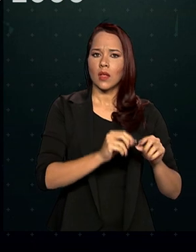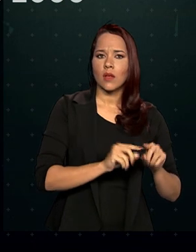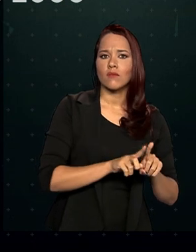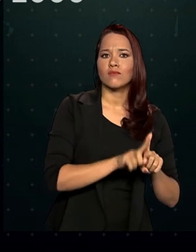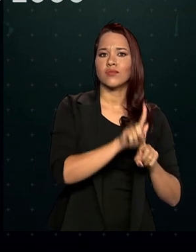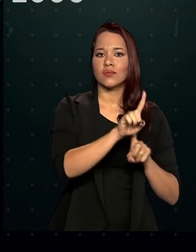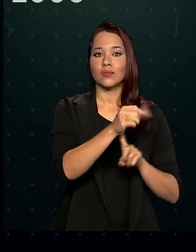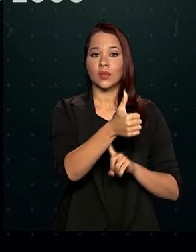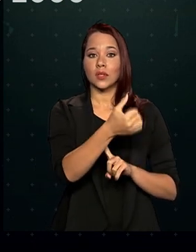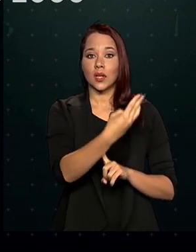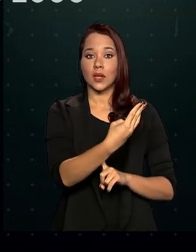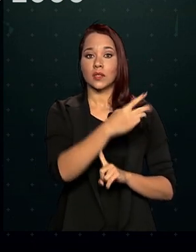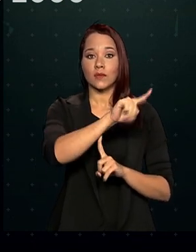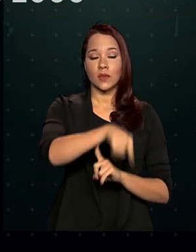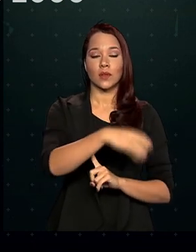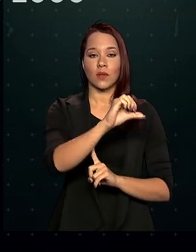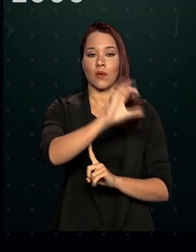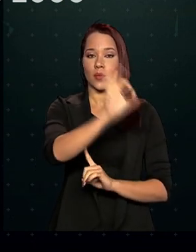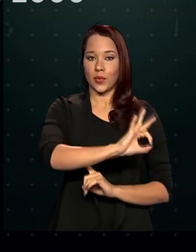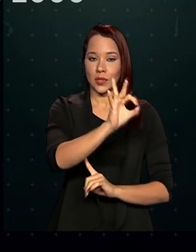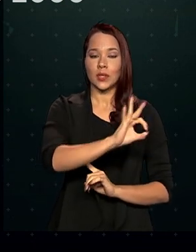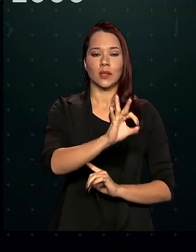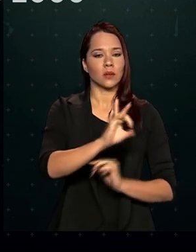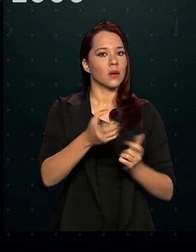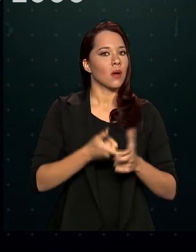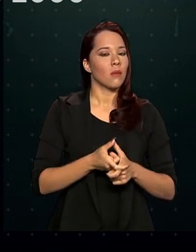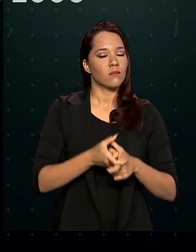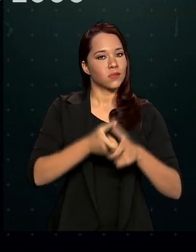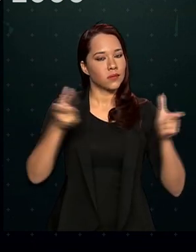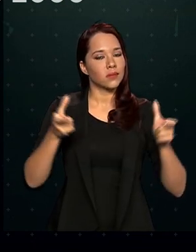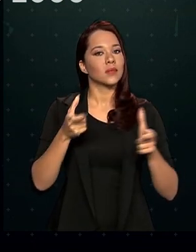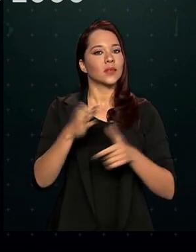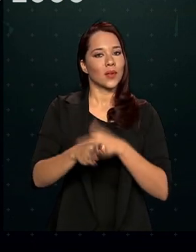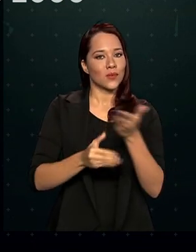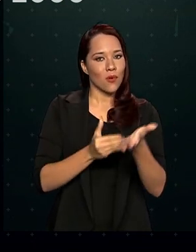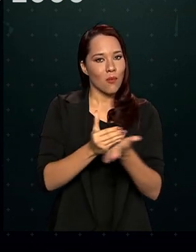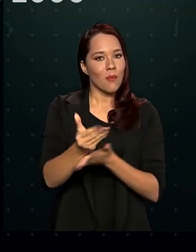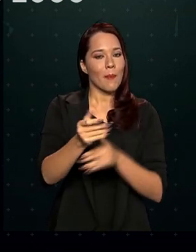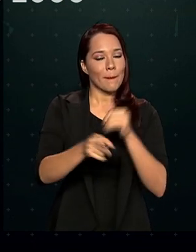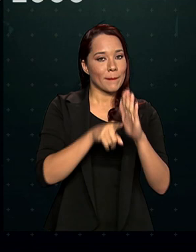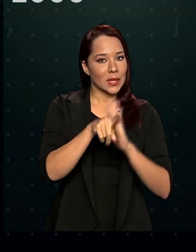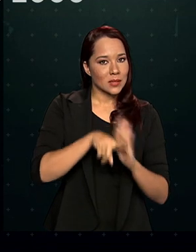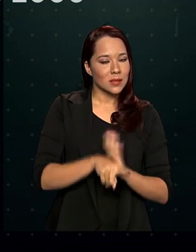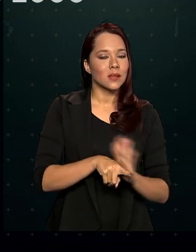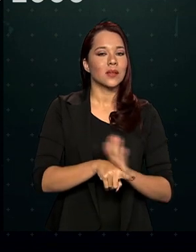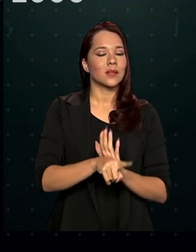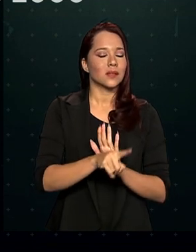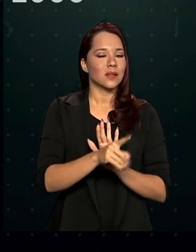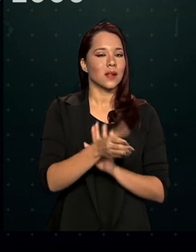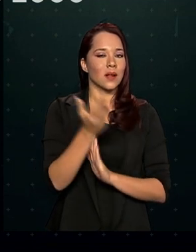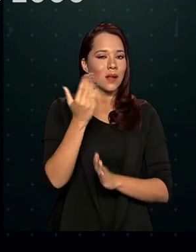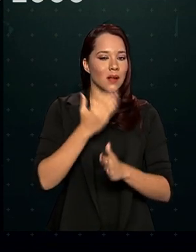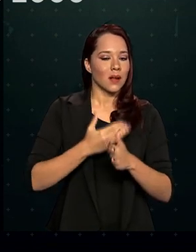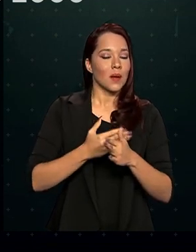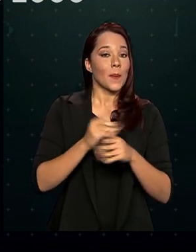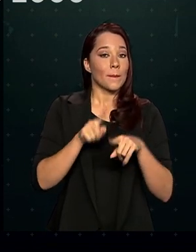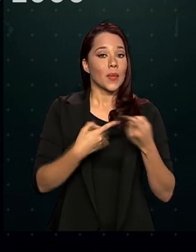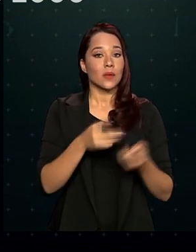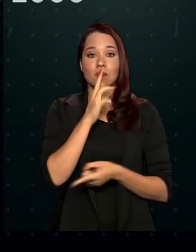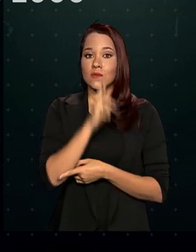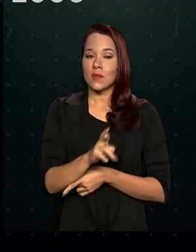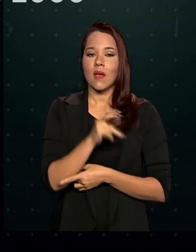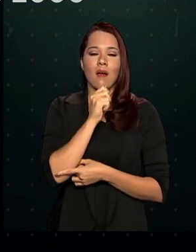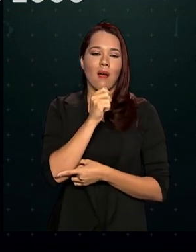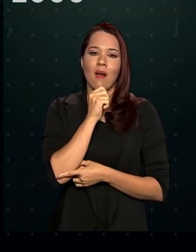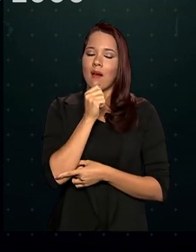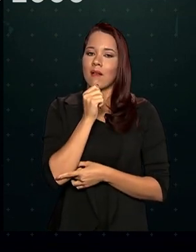de 13,9%. Foi o maior crescimento desde que a pesquisa começou a ser realizada. Mas o resultado ainda